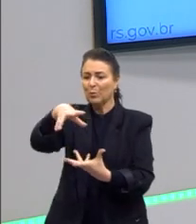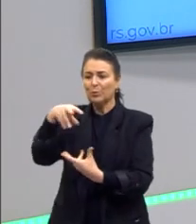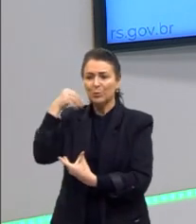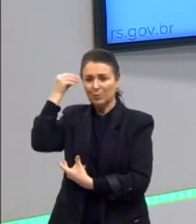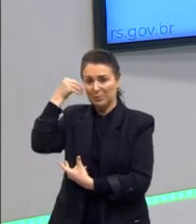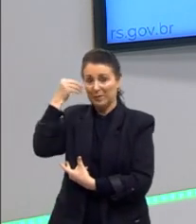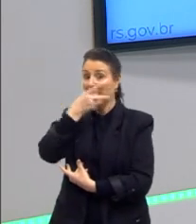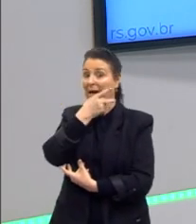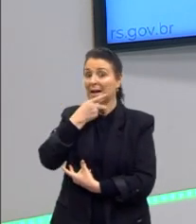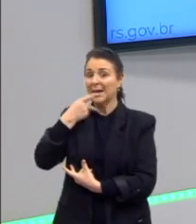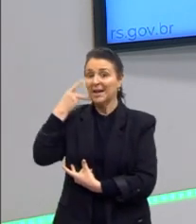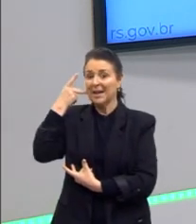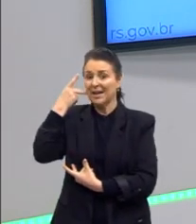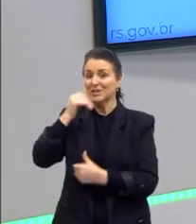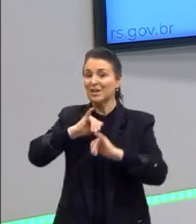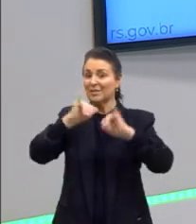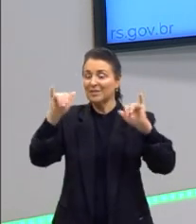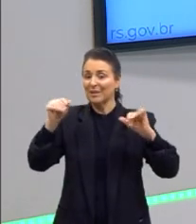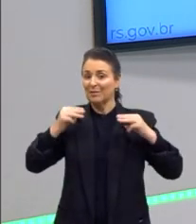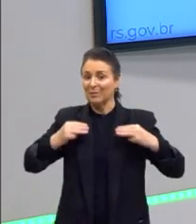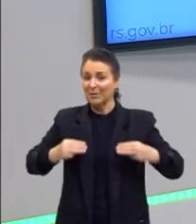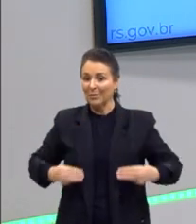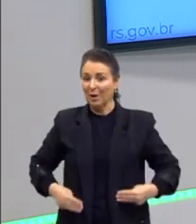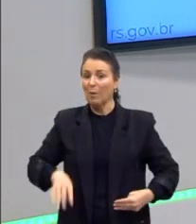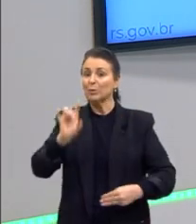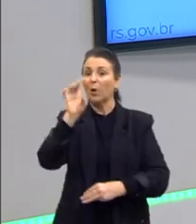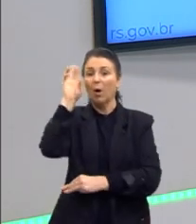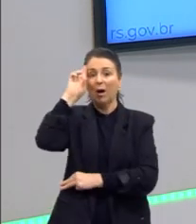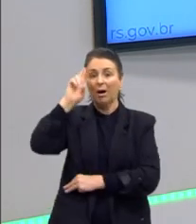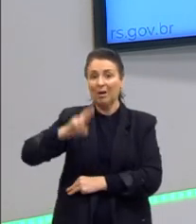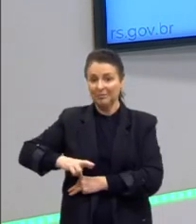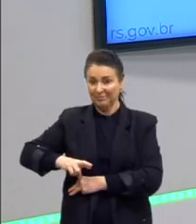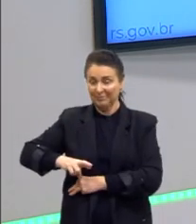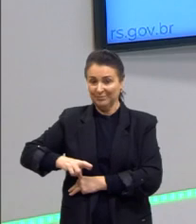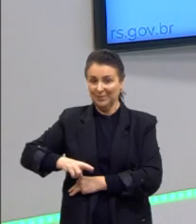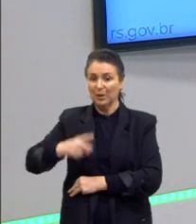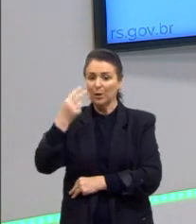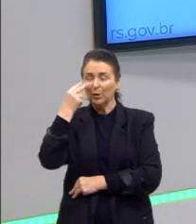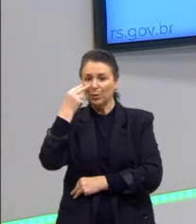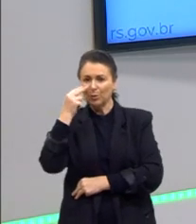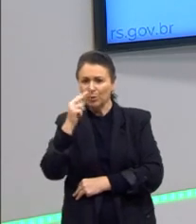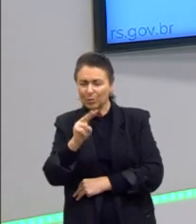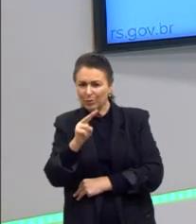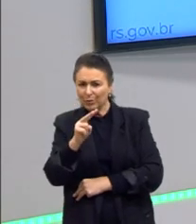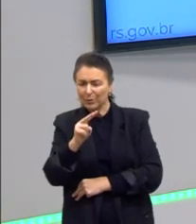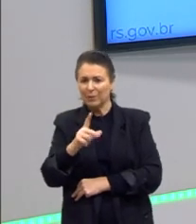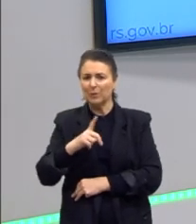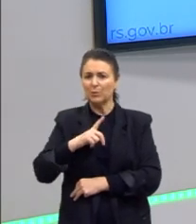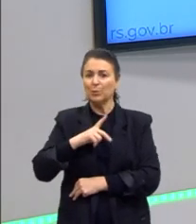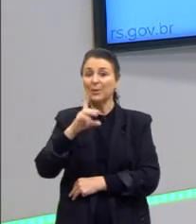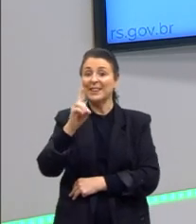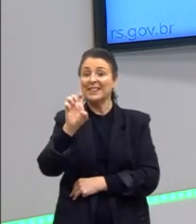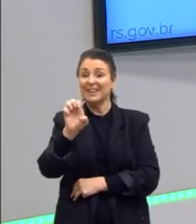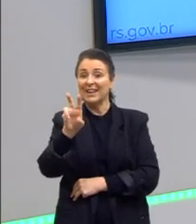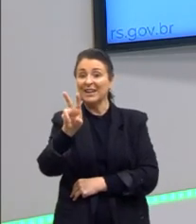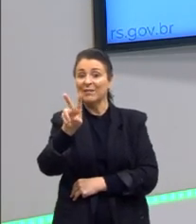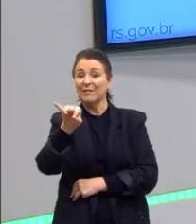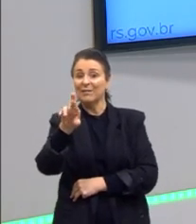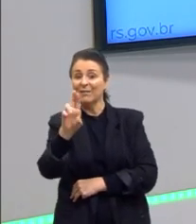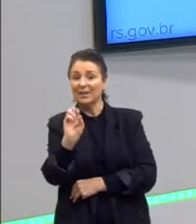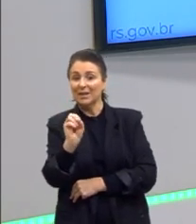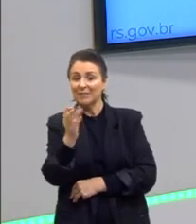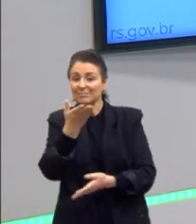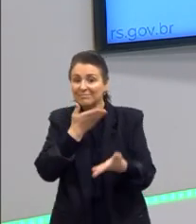Kant, a moral é apenas racional. Nós já vimos isso, a moral do dever, a categoria do dever. Ele também faz uma crítica